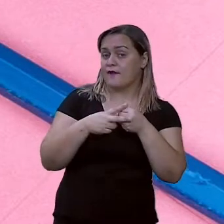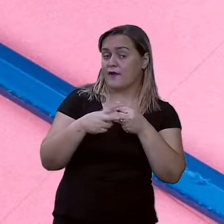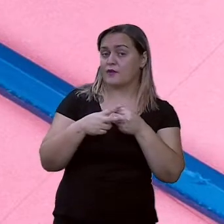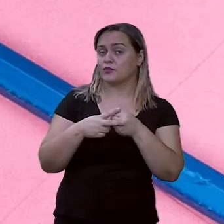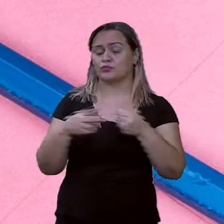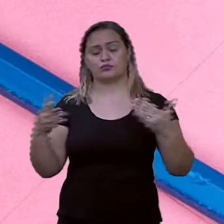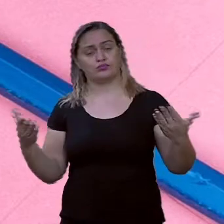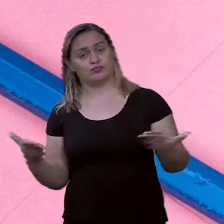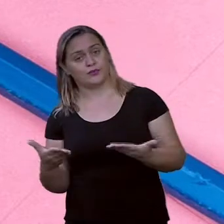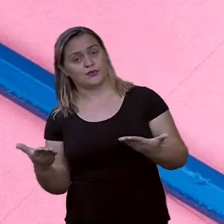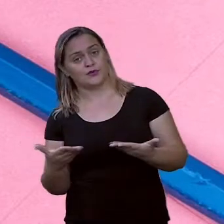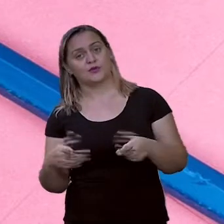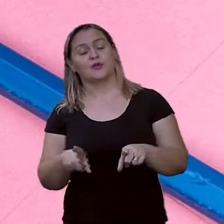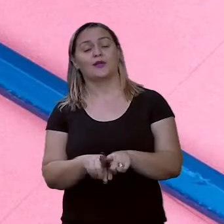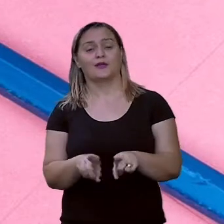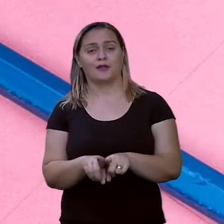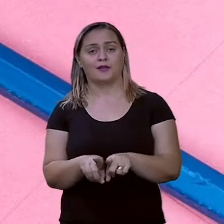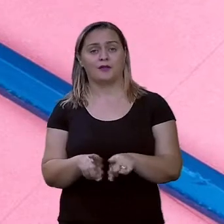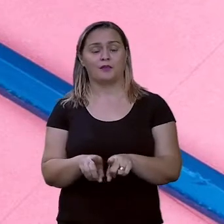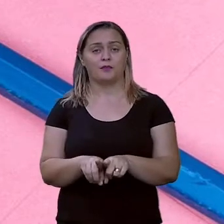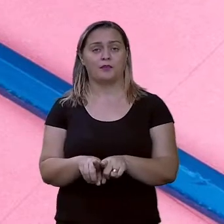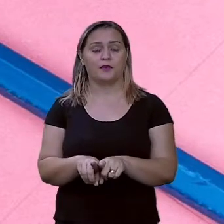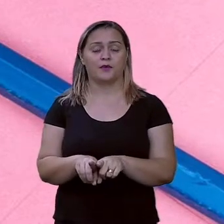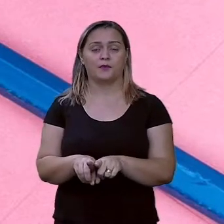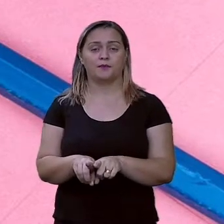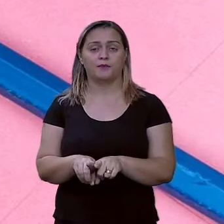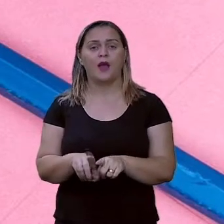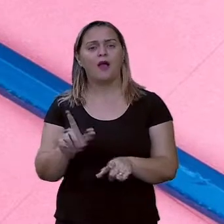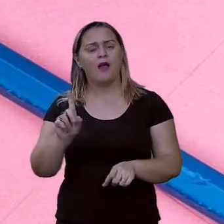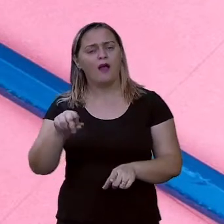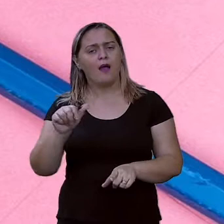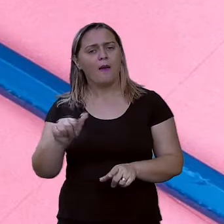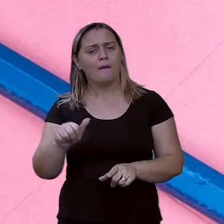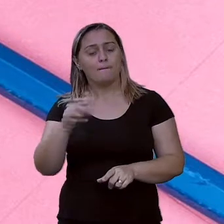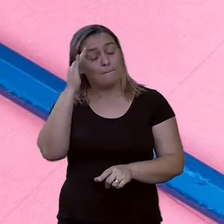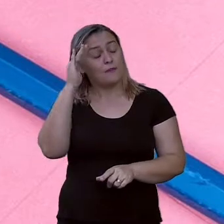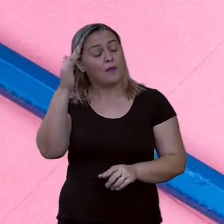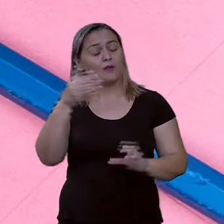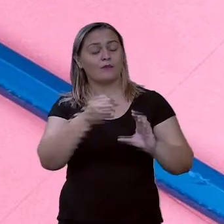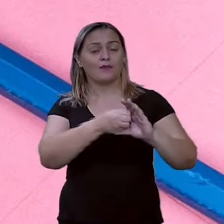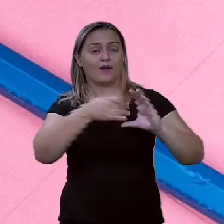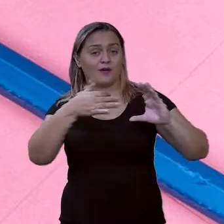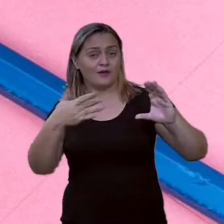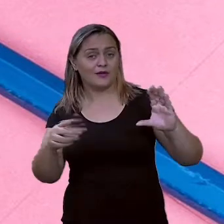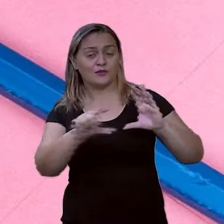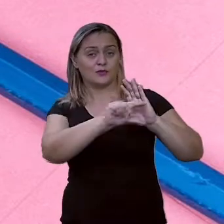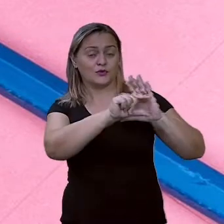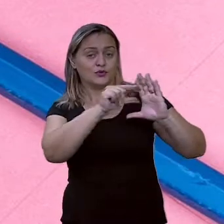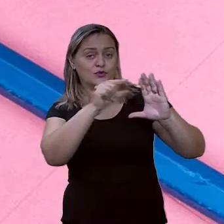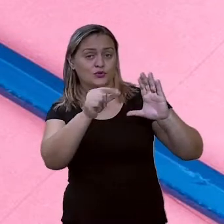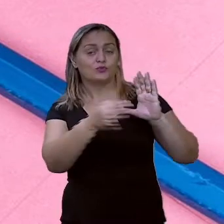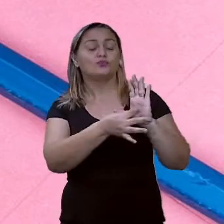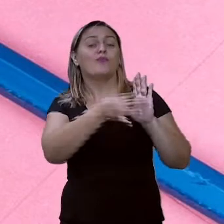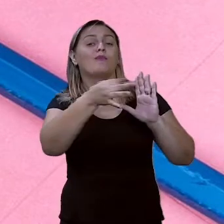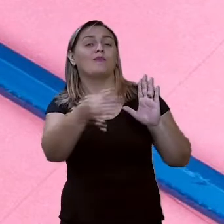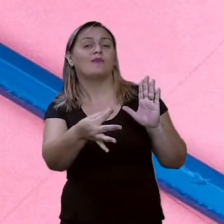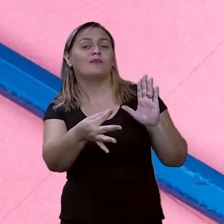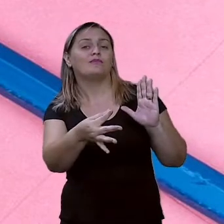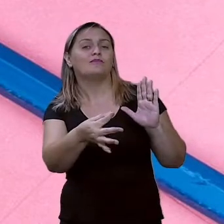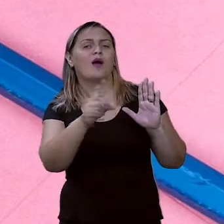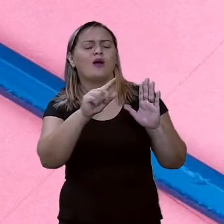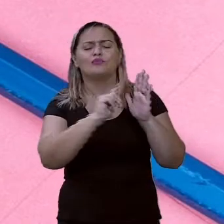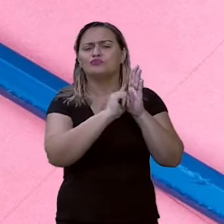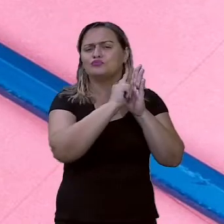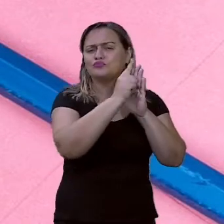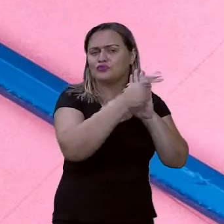imperativo. E essas são as principais características aí de um artigo de opinião. E esse tipo de gênero, pessoal, ele